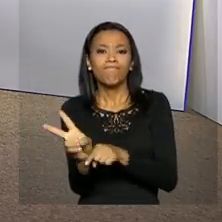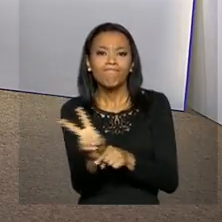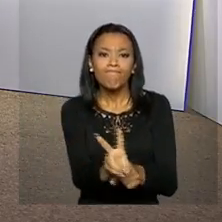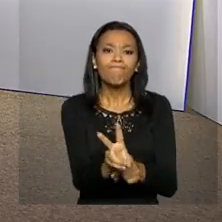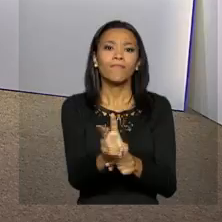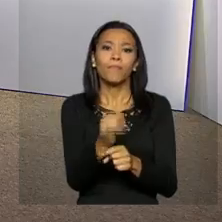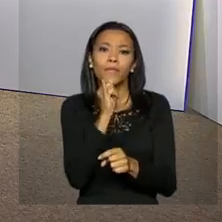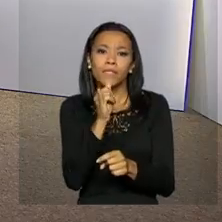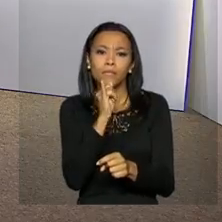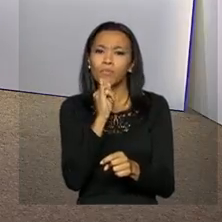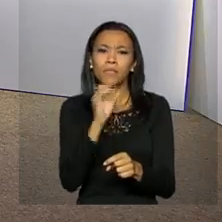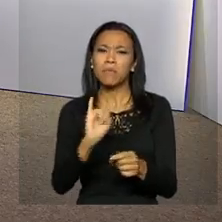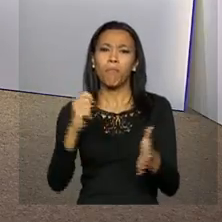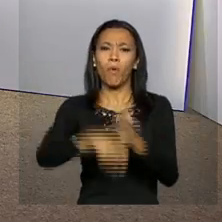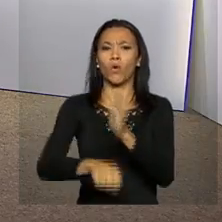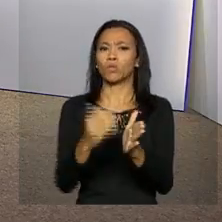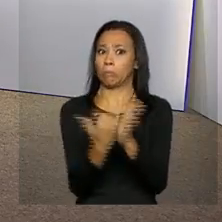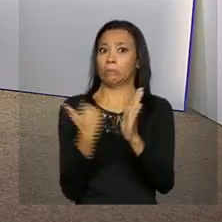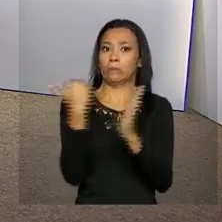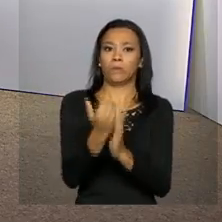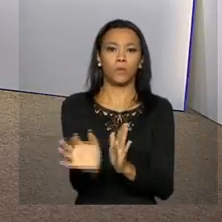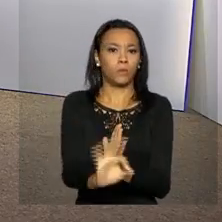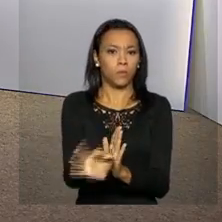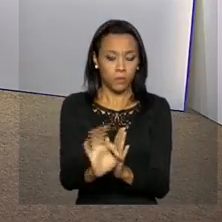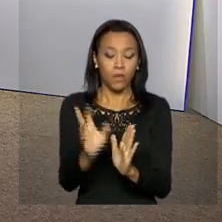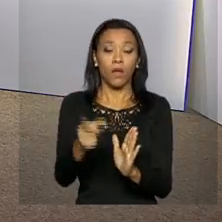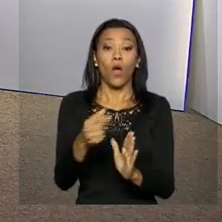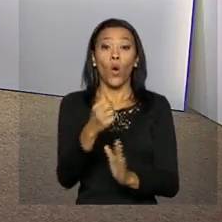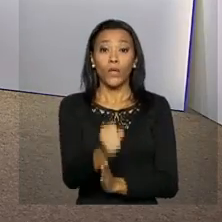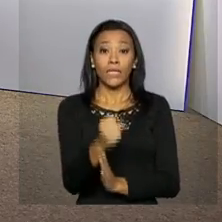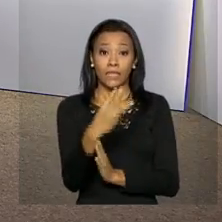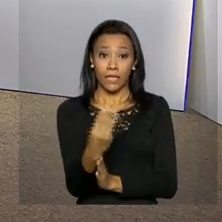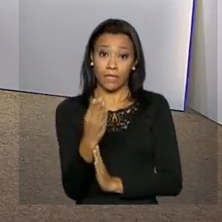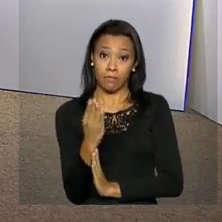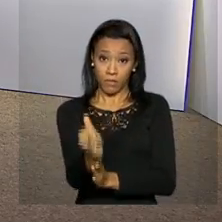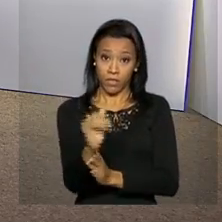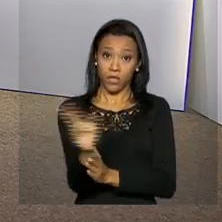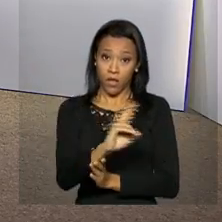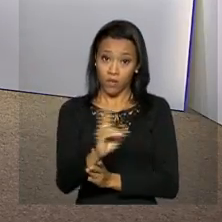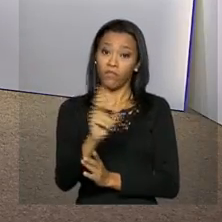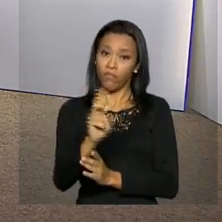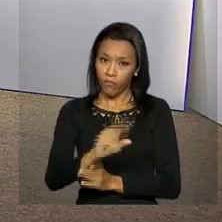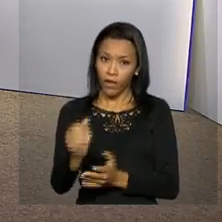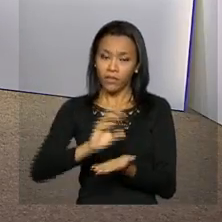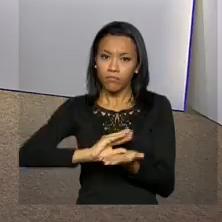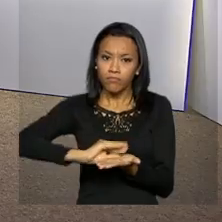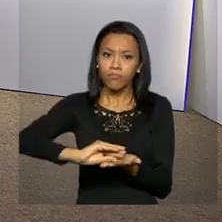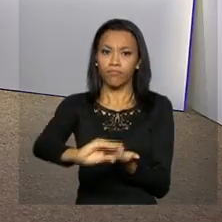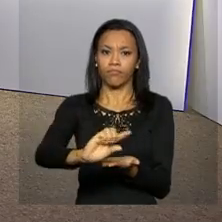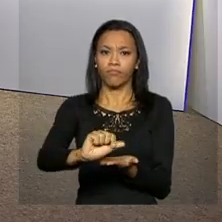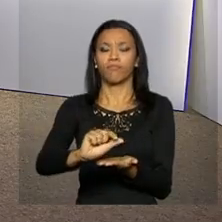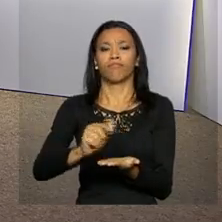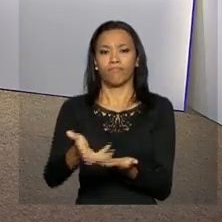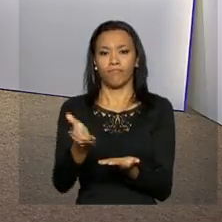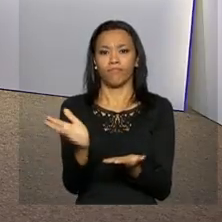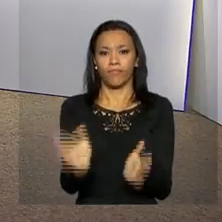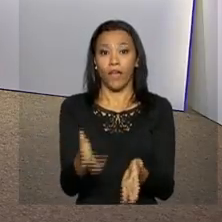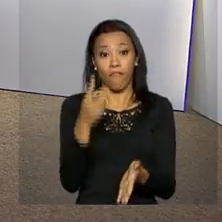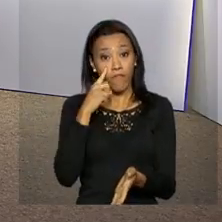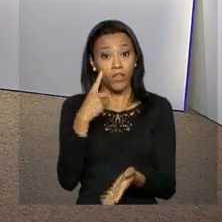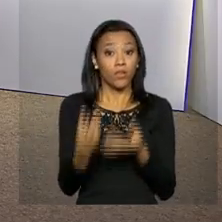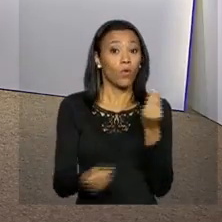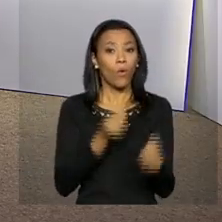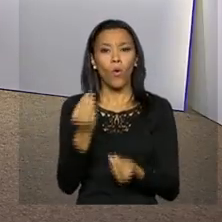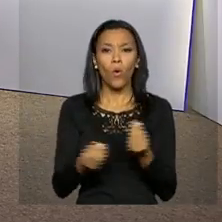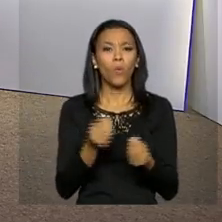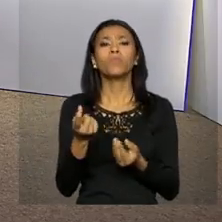como impostos, por exemplo. R$ 83 bilhões já disponíveis na economia serão realocados para melhor aproveitamento. Veja agora